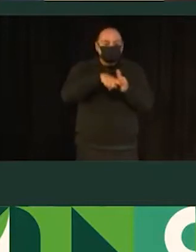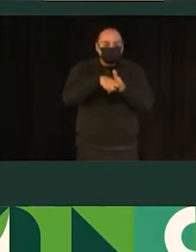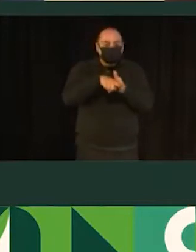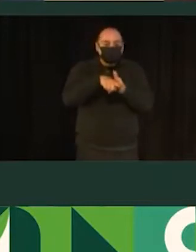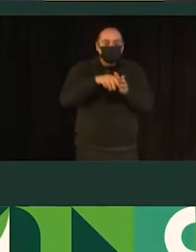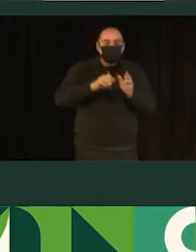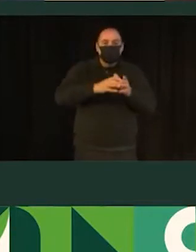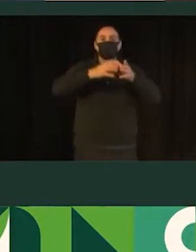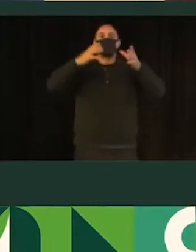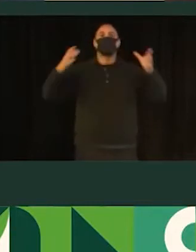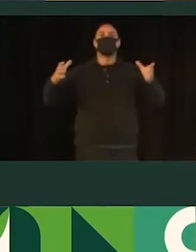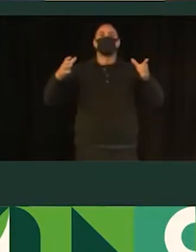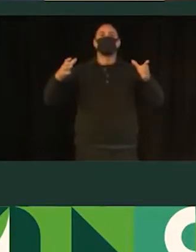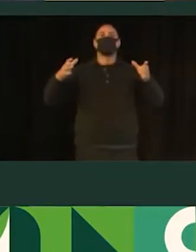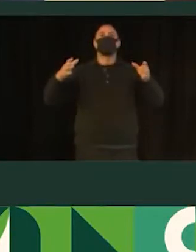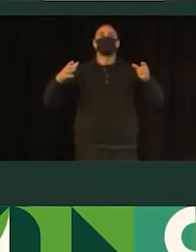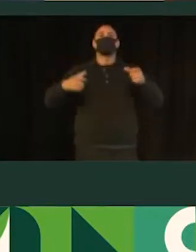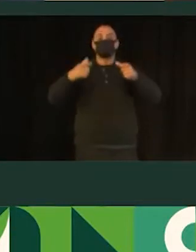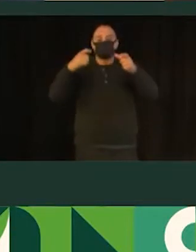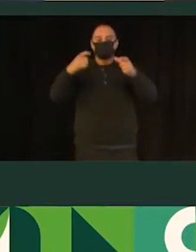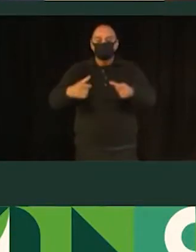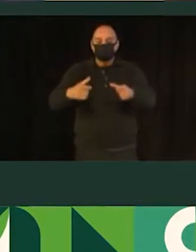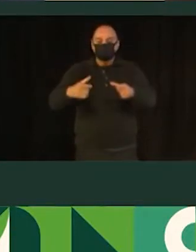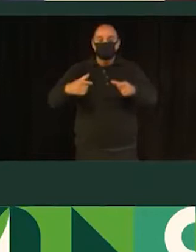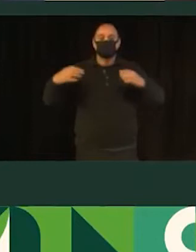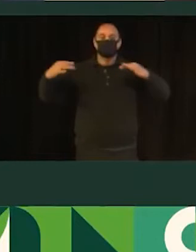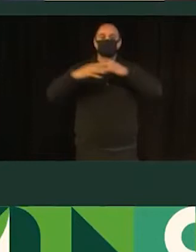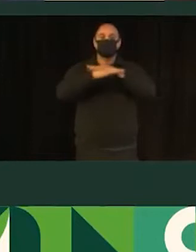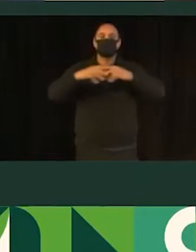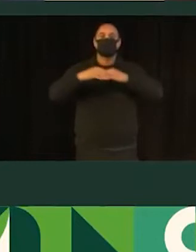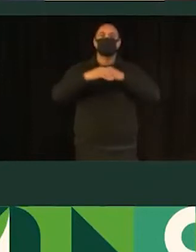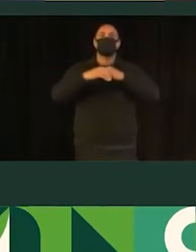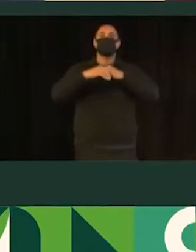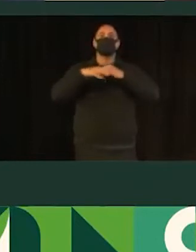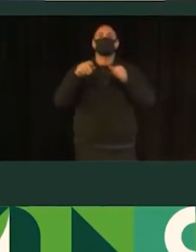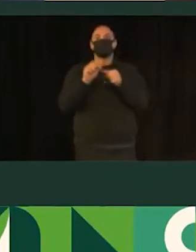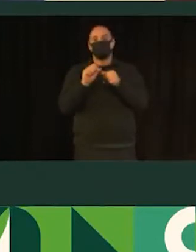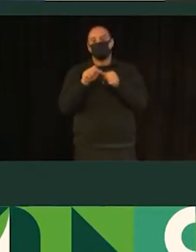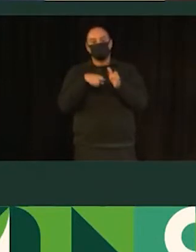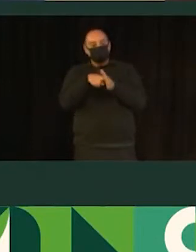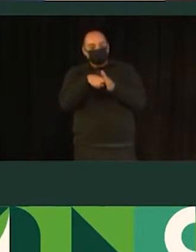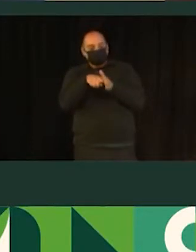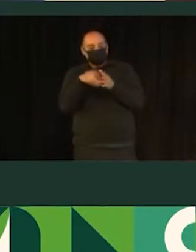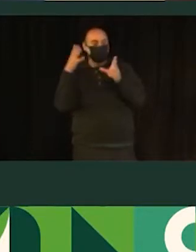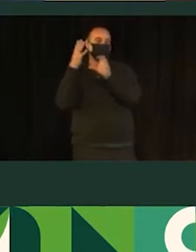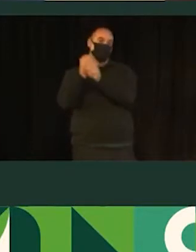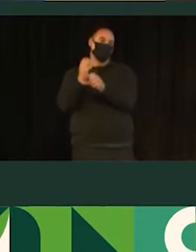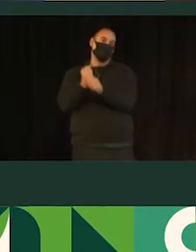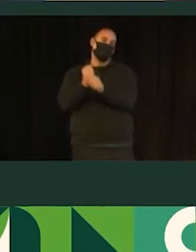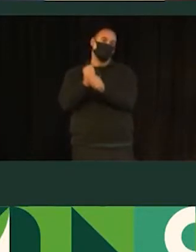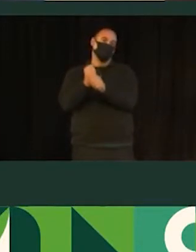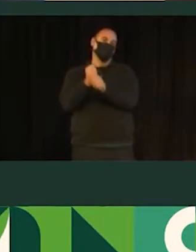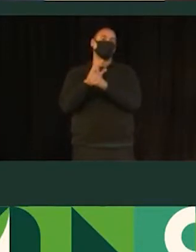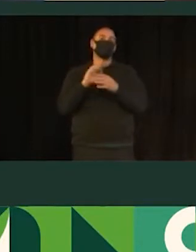partir de zonas de tráfego. Zonas de tráfego, elas são unidades adotadas para o planejamento de transportes. Elas foram obtidas a partir